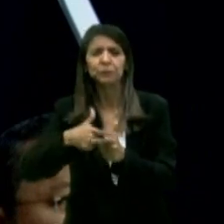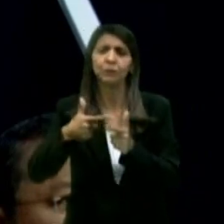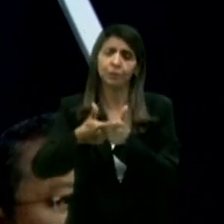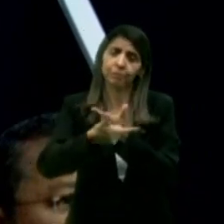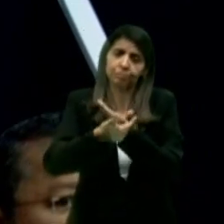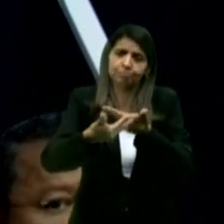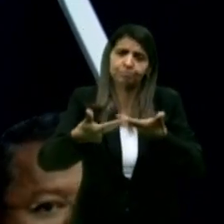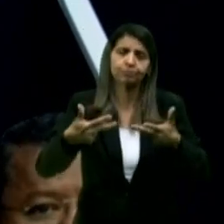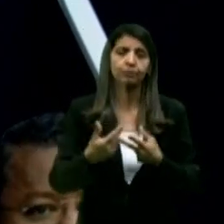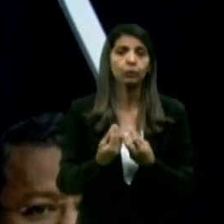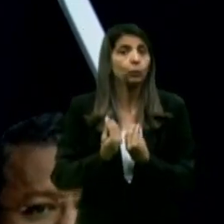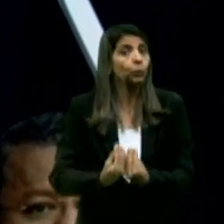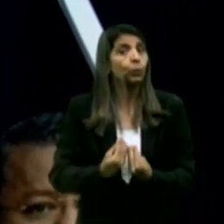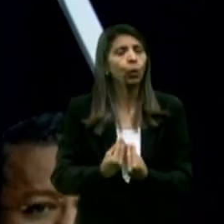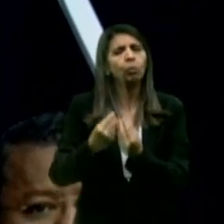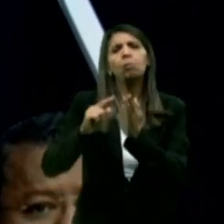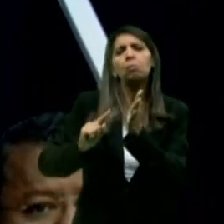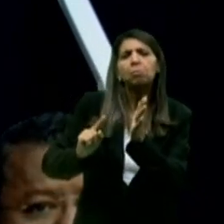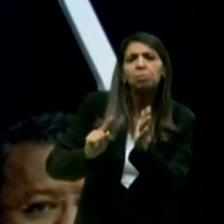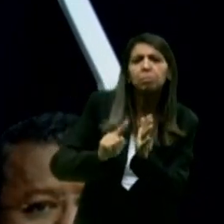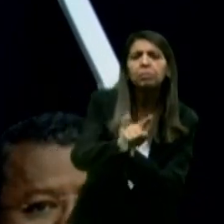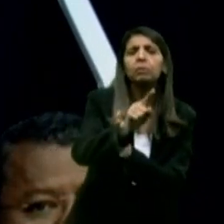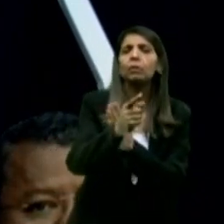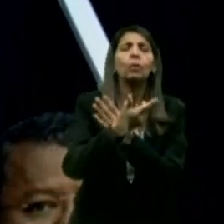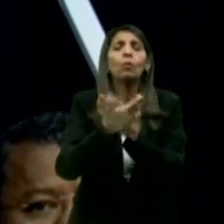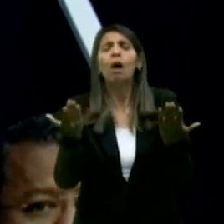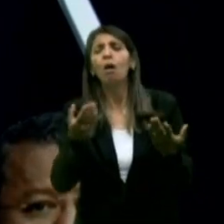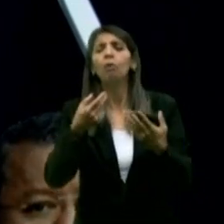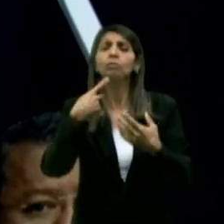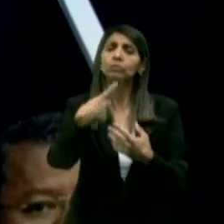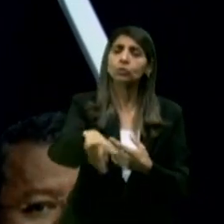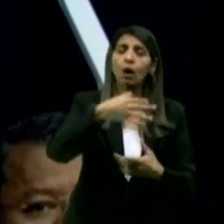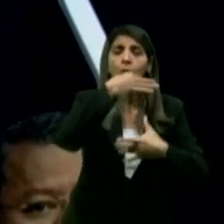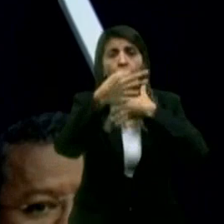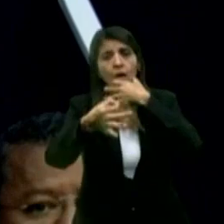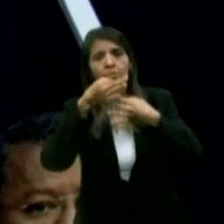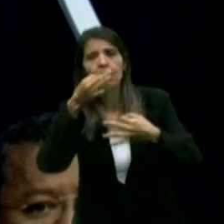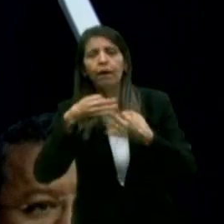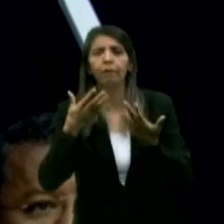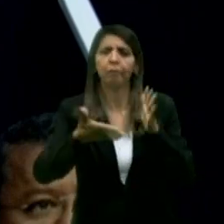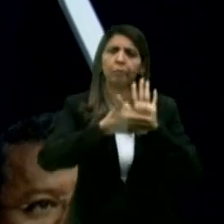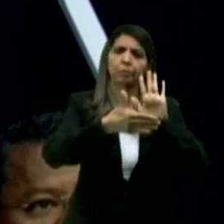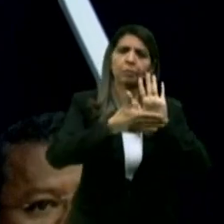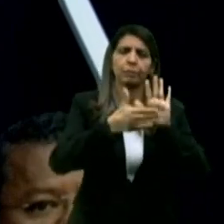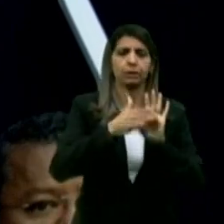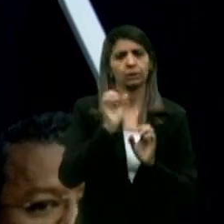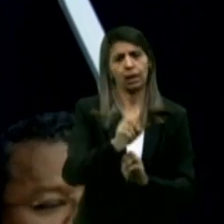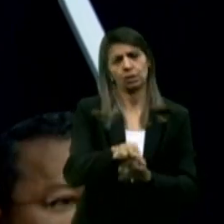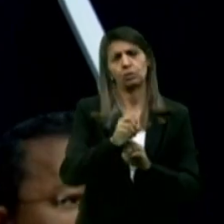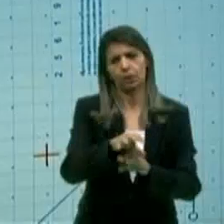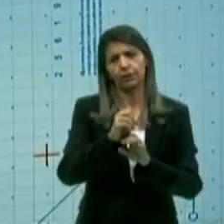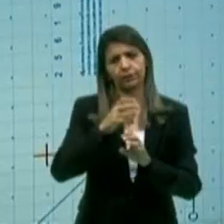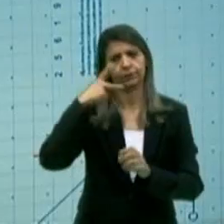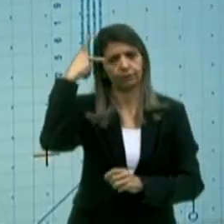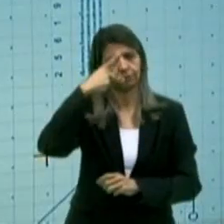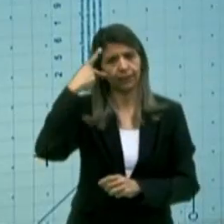visão, quais são as suas ideias e qual o caminho que você enxerga para a educação na Paraíba?